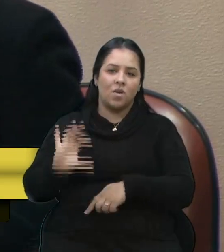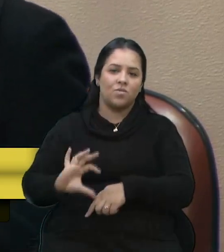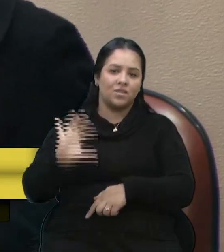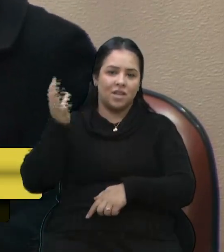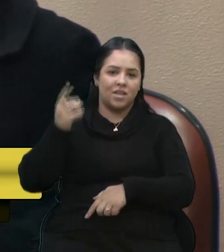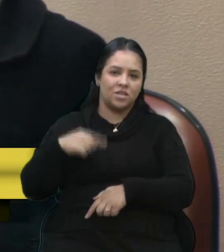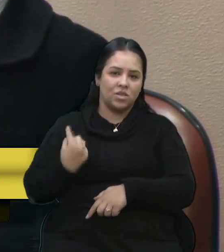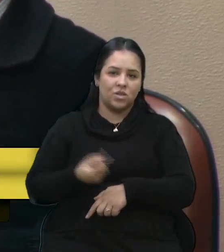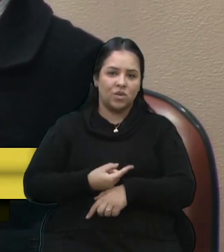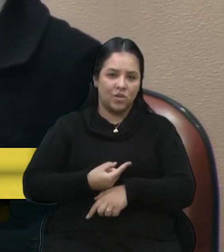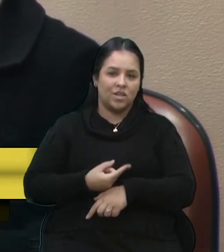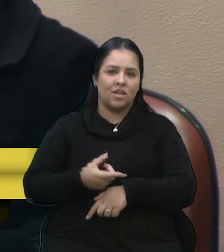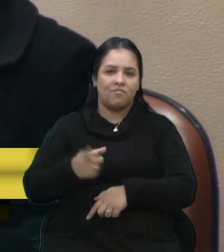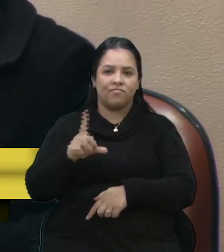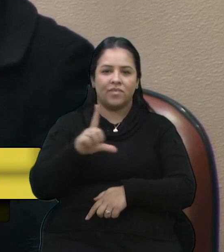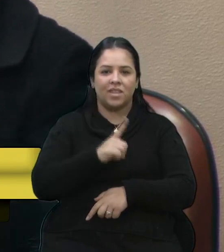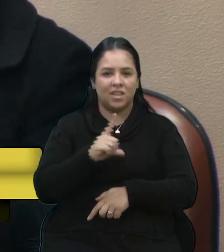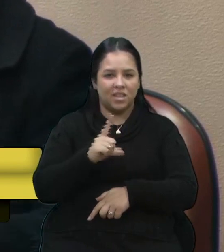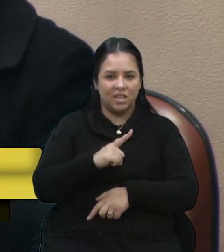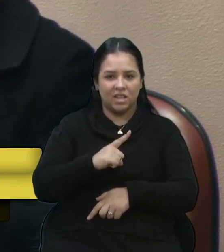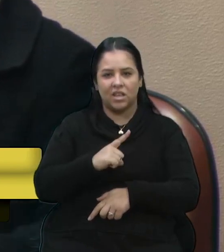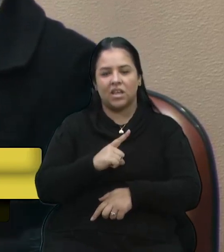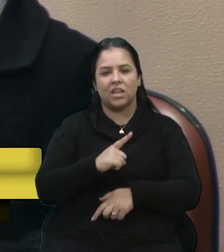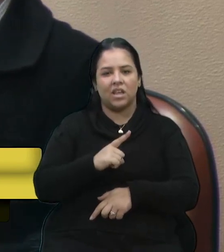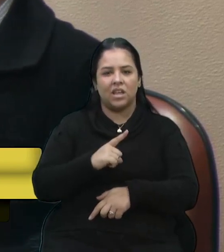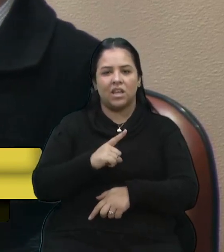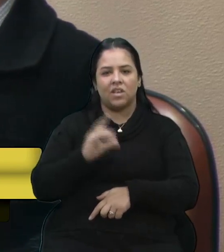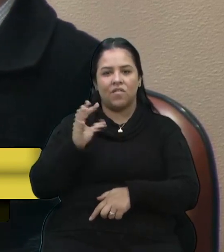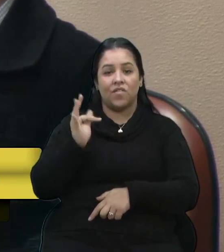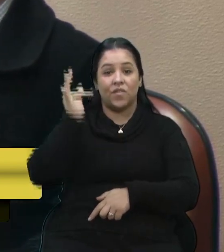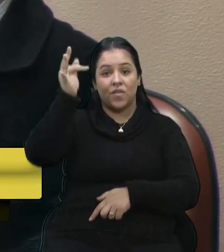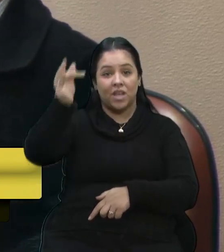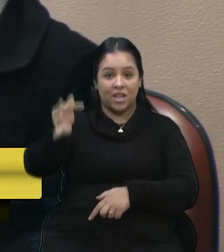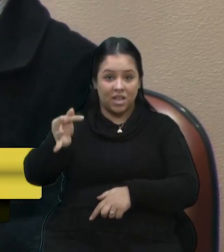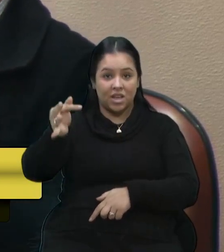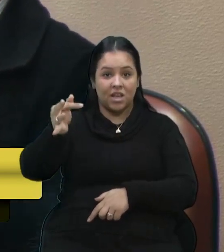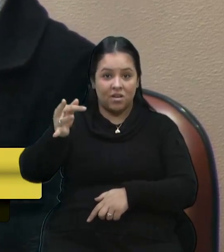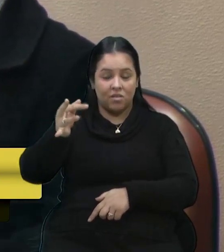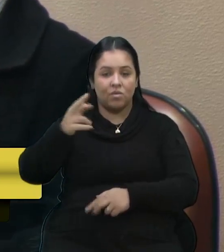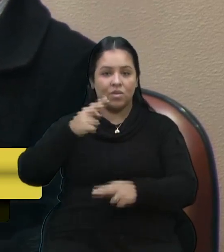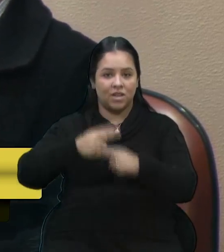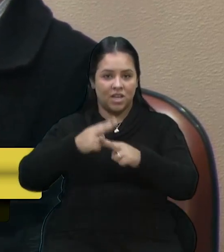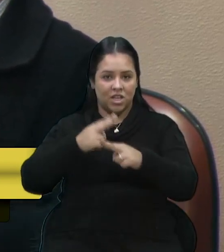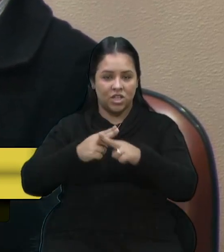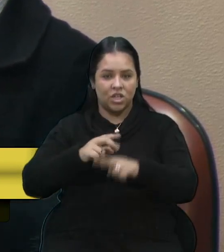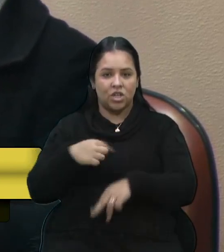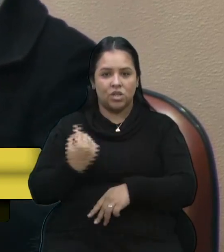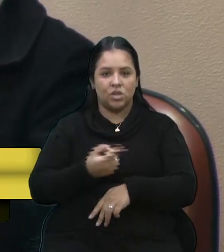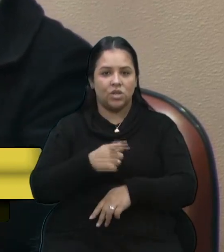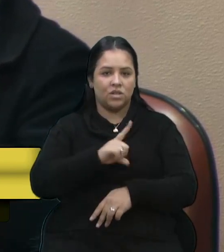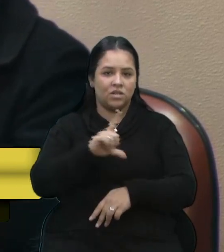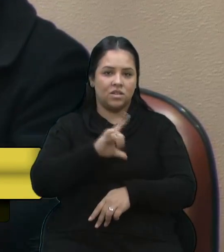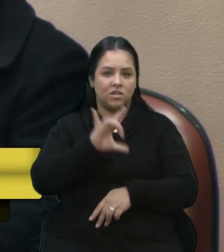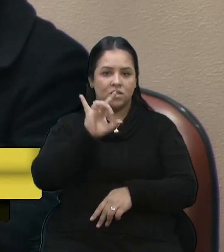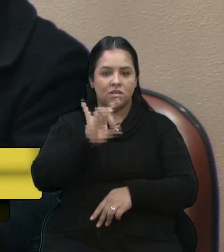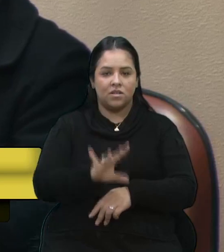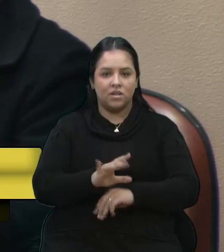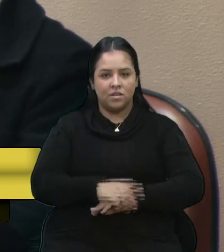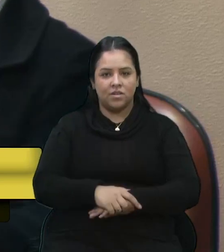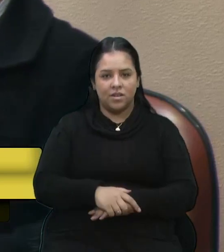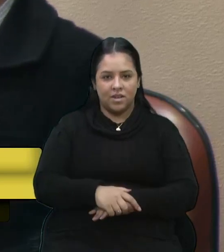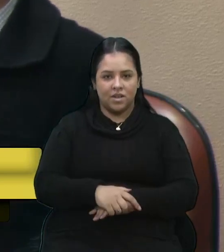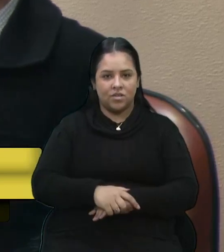federal, da Caixa Federal, nós ficamos com ônus apenas das fiscalizações